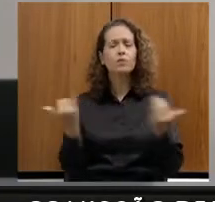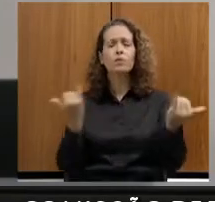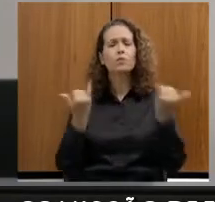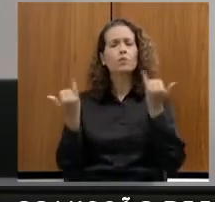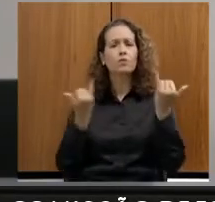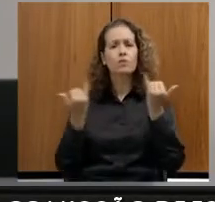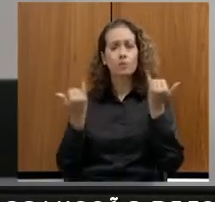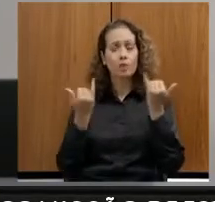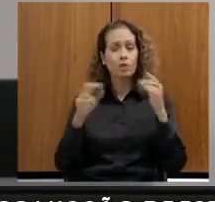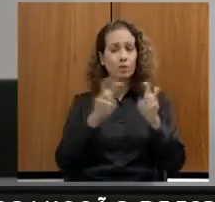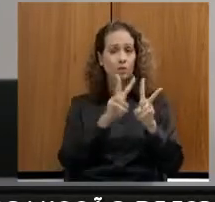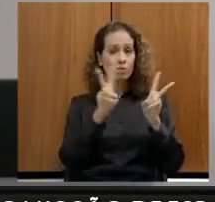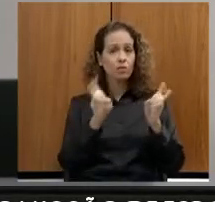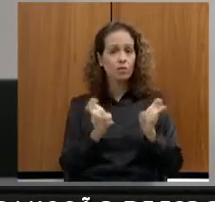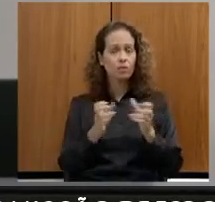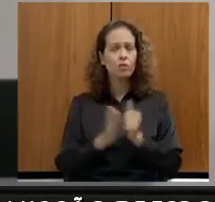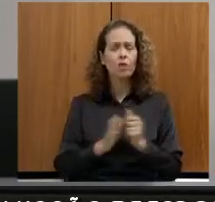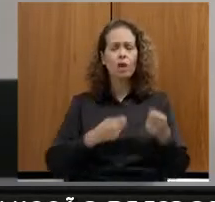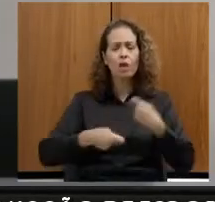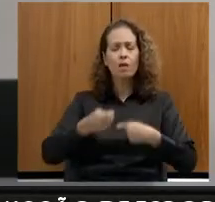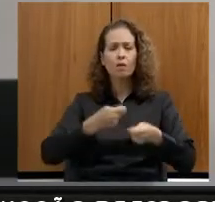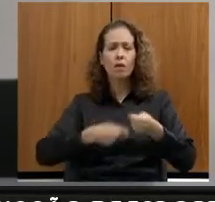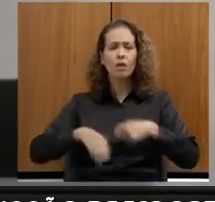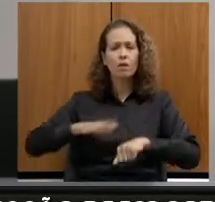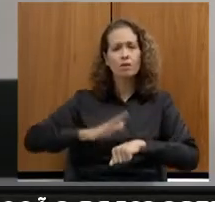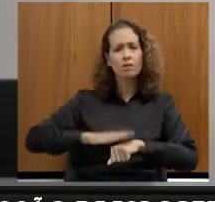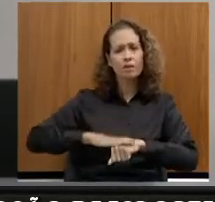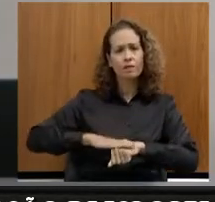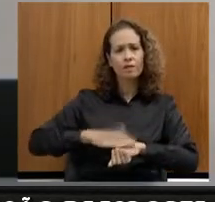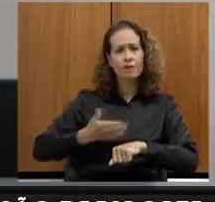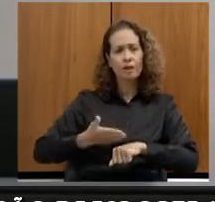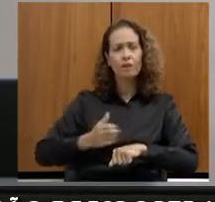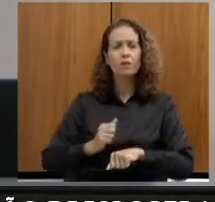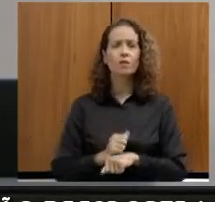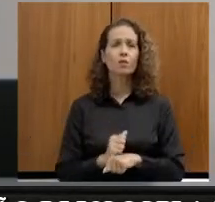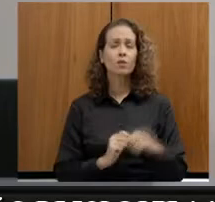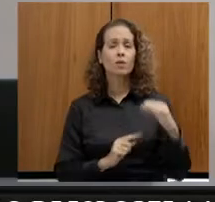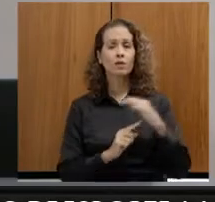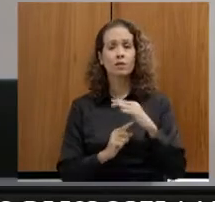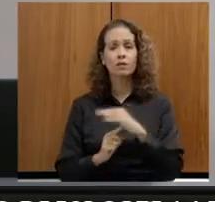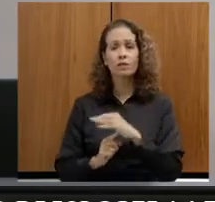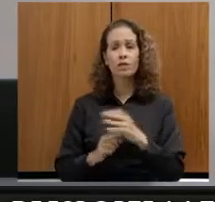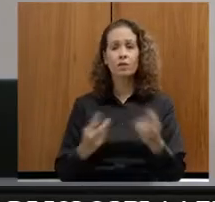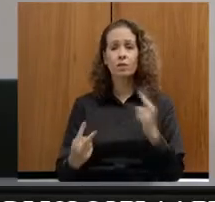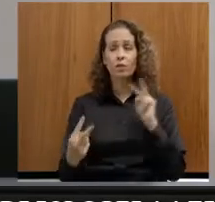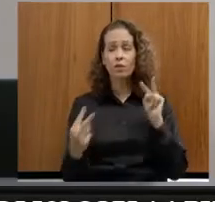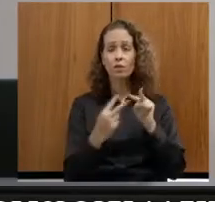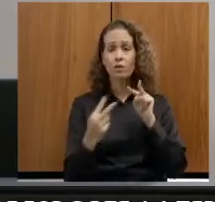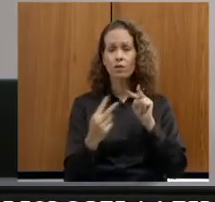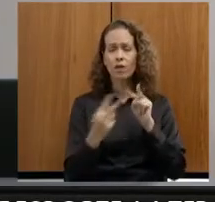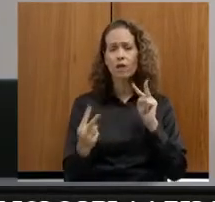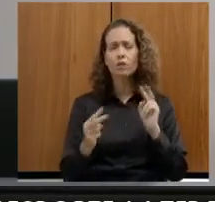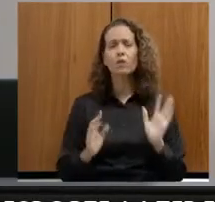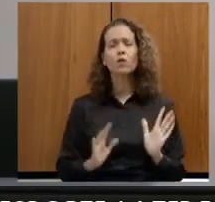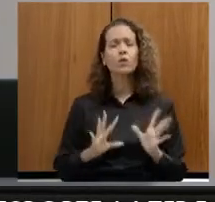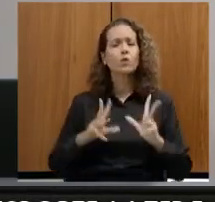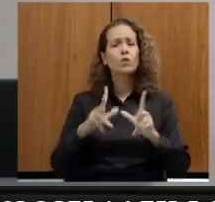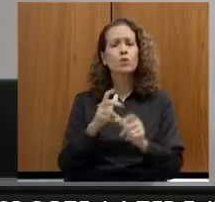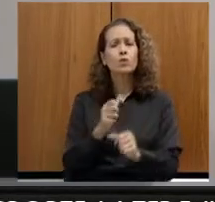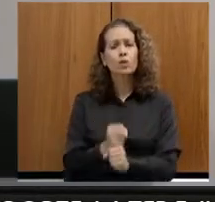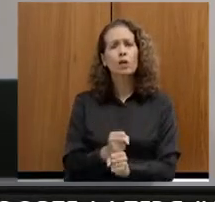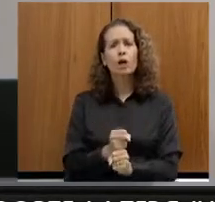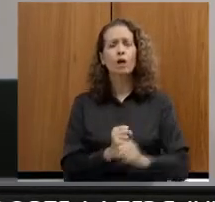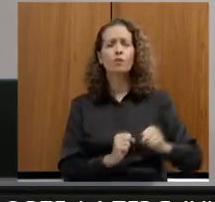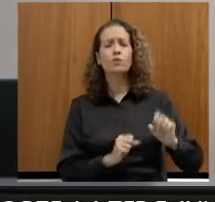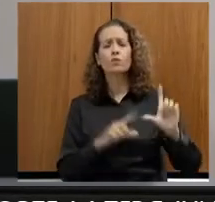sobre o volume de negócios realizados pelas feiras online, o total de empreendedores solidários atendidos